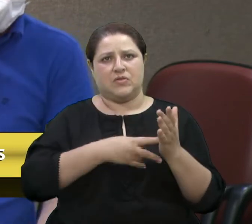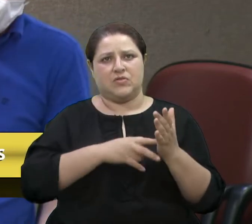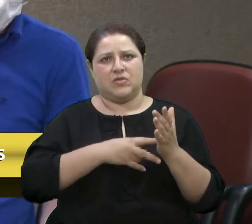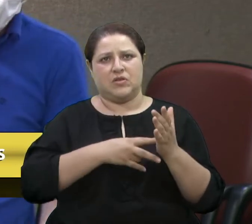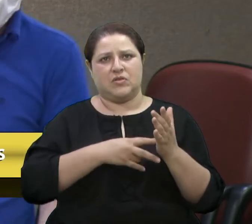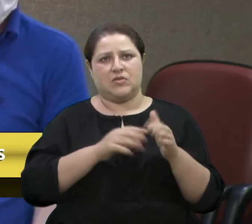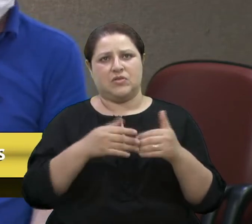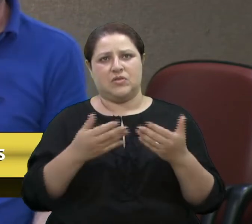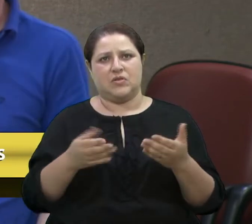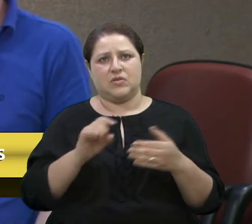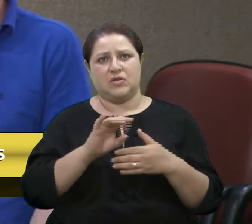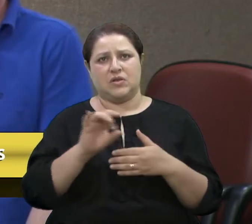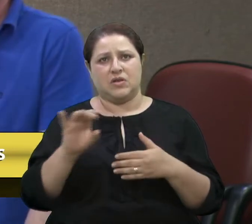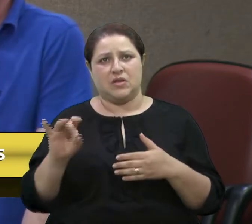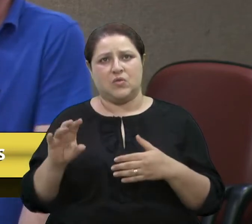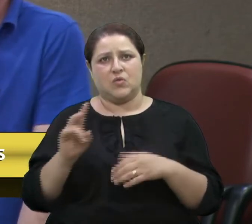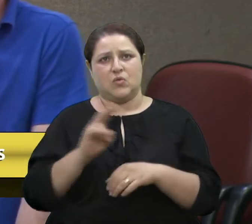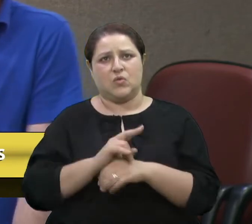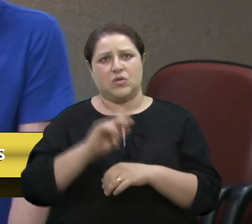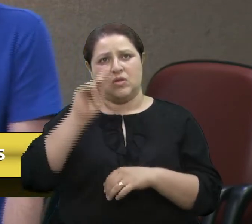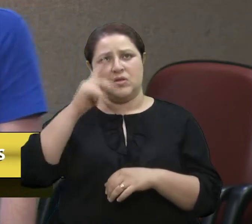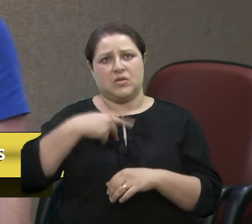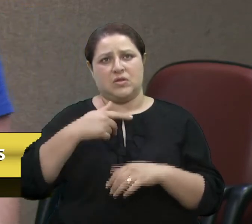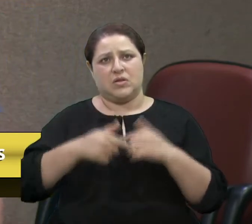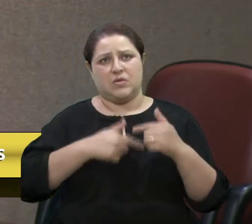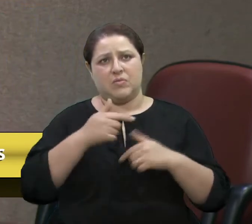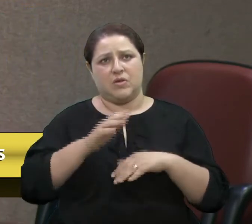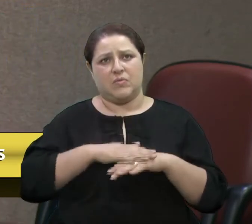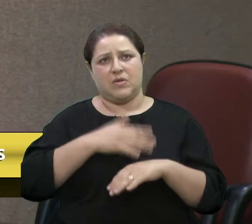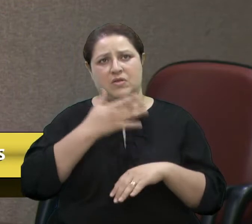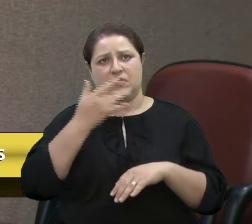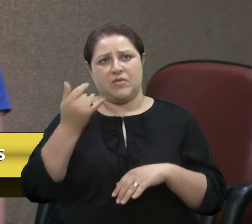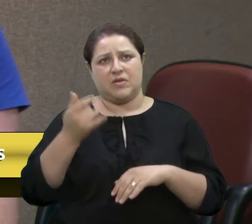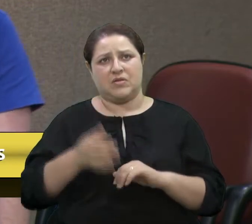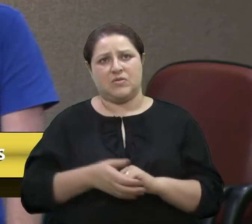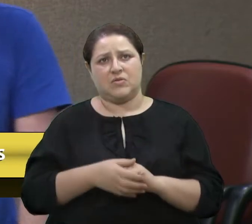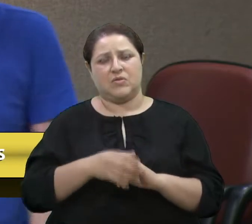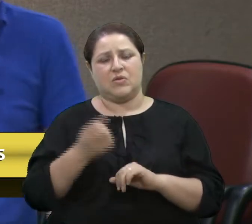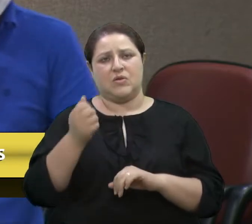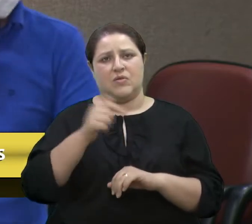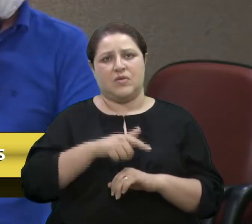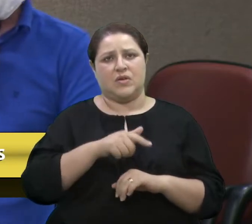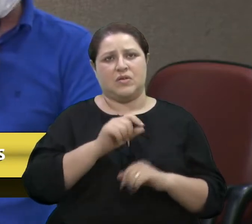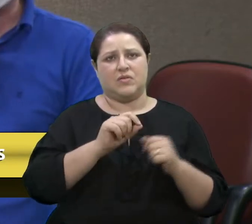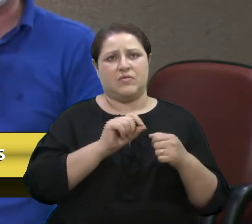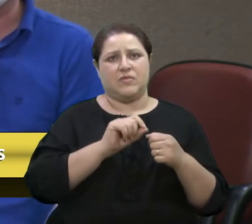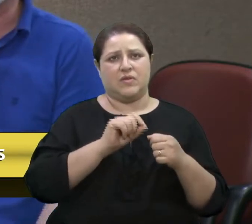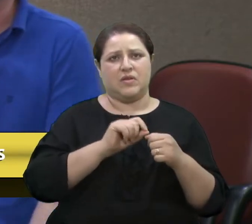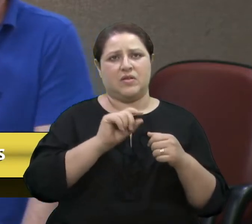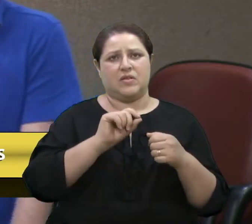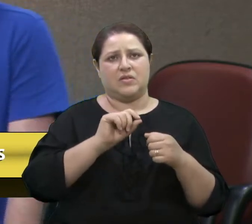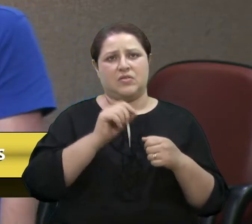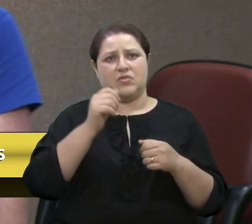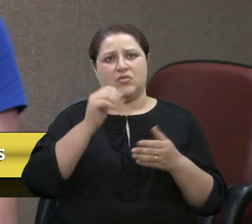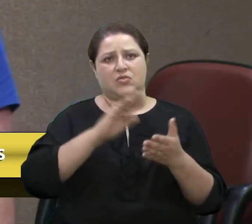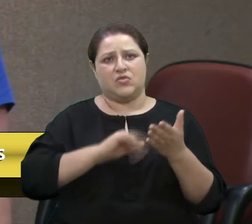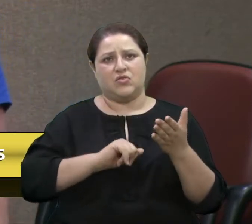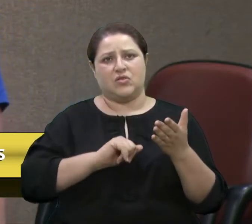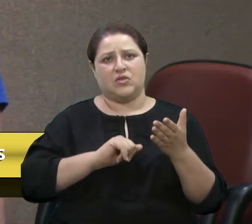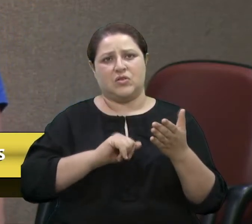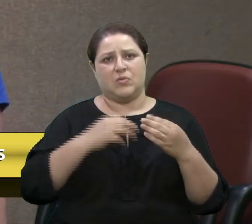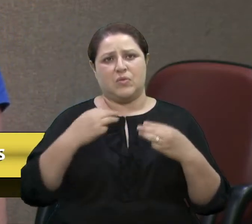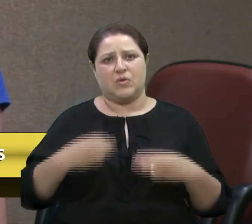Então, se cada um cuidar do seu trabalho, eu acho que fica um pouco mais fácil, em vez de ficar tentando desmoralizar os outros vereadores.